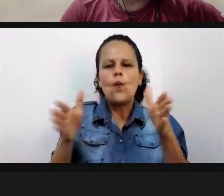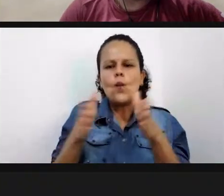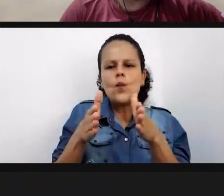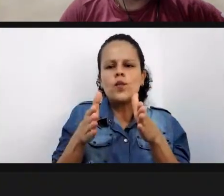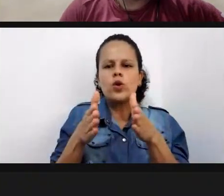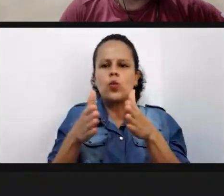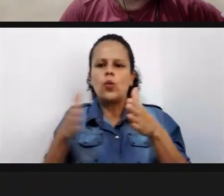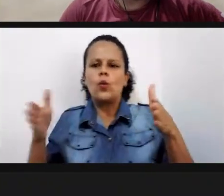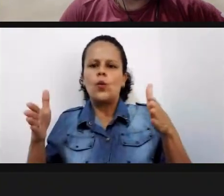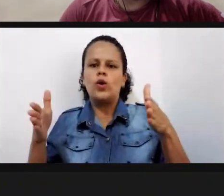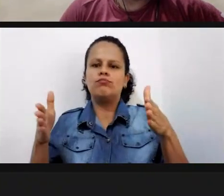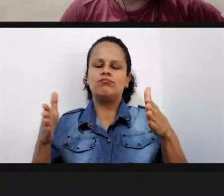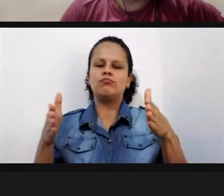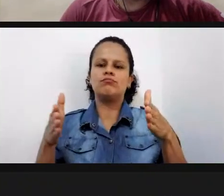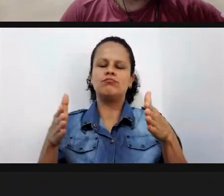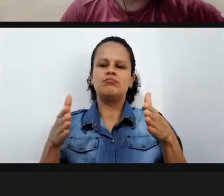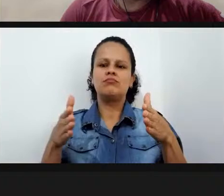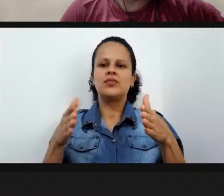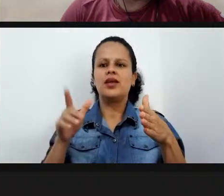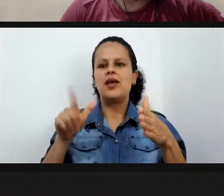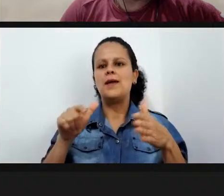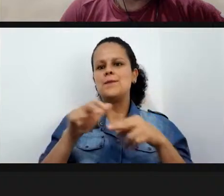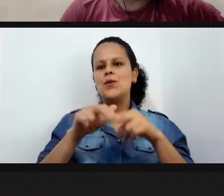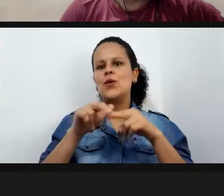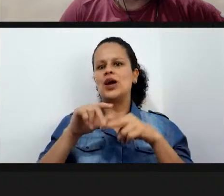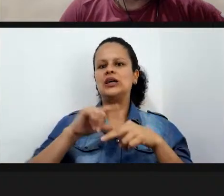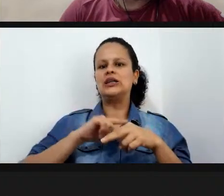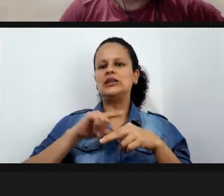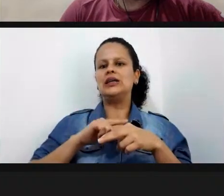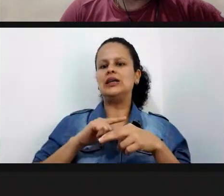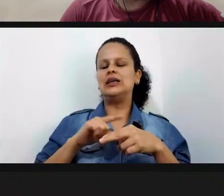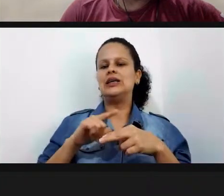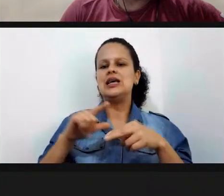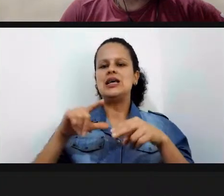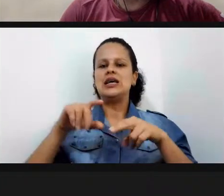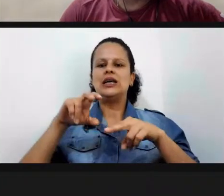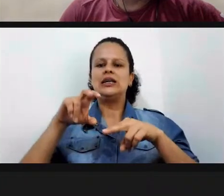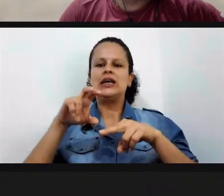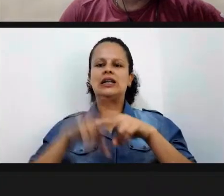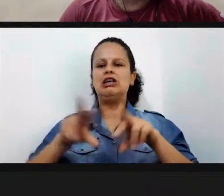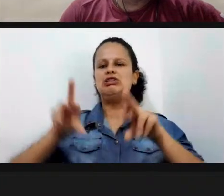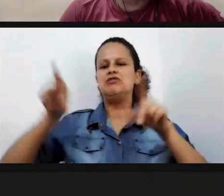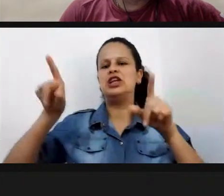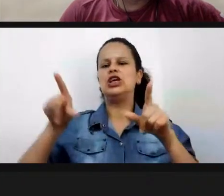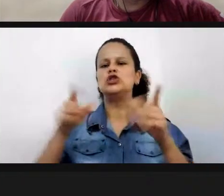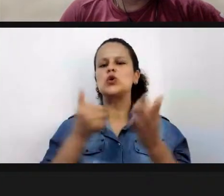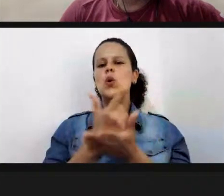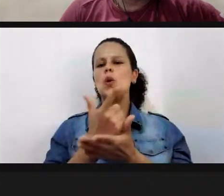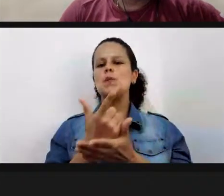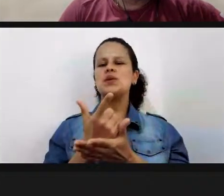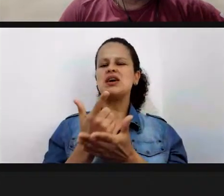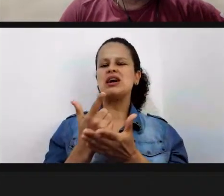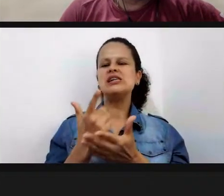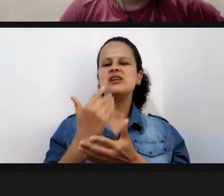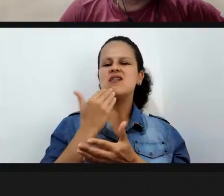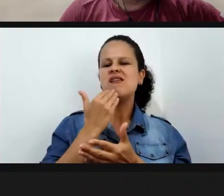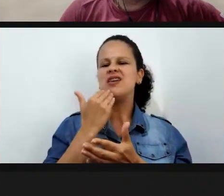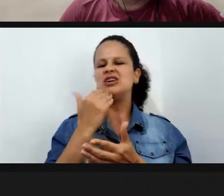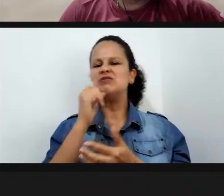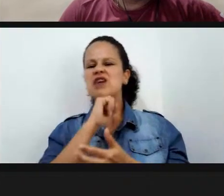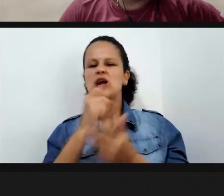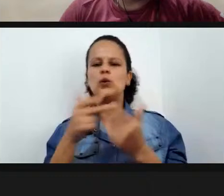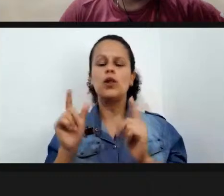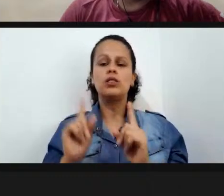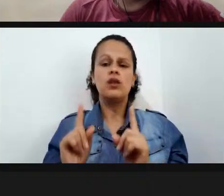era tipo Frankenstein não era porque tipo foi comprado em editais diferentes e veio diferente igual a gente está acostumado né ela era